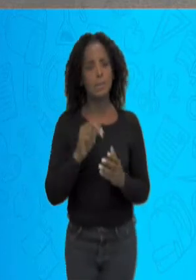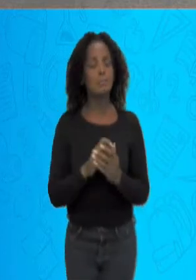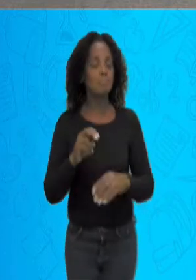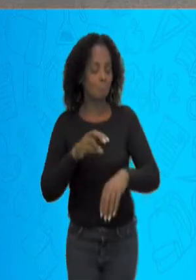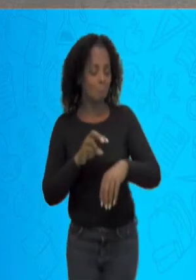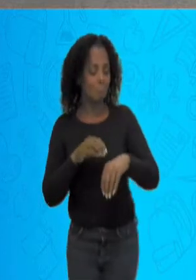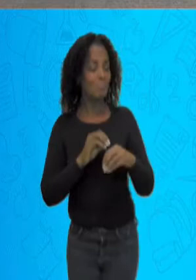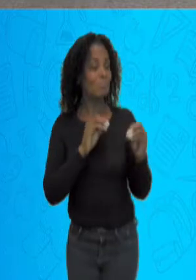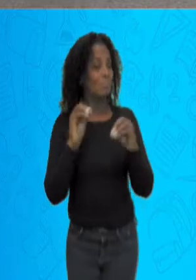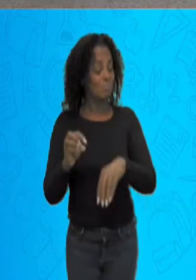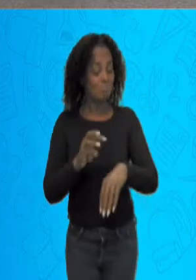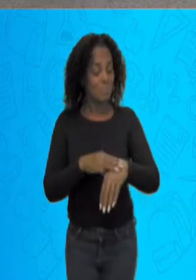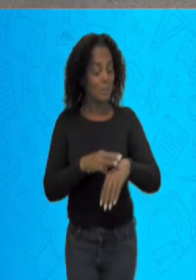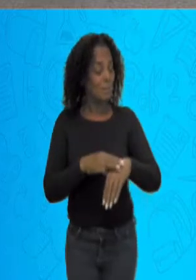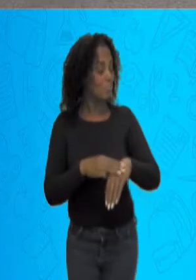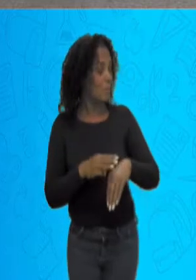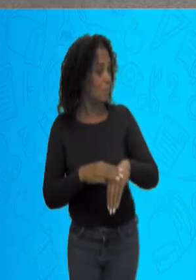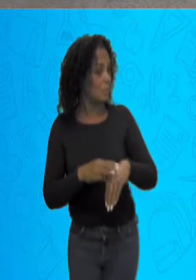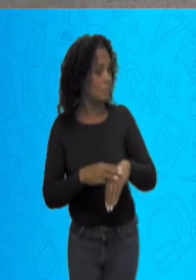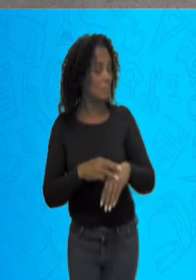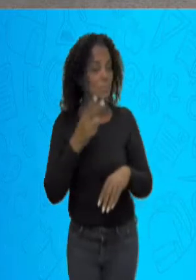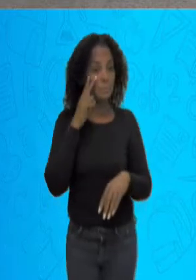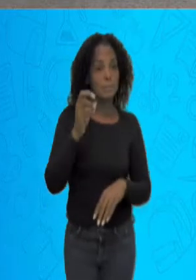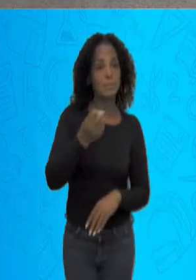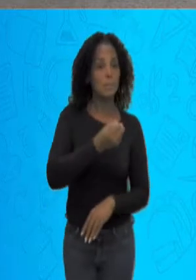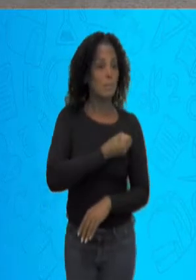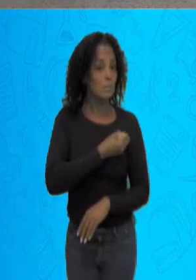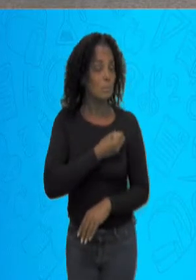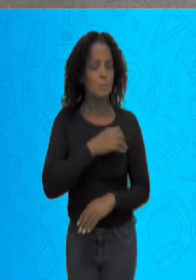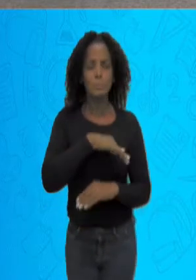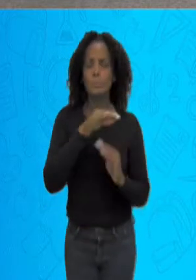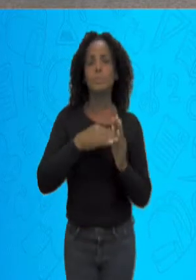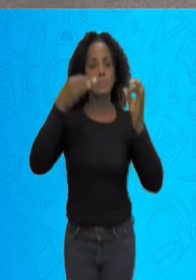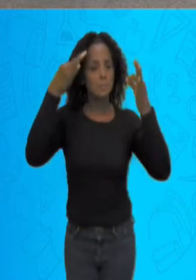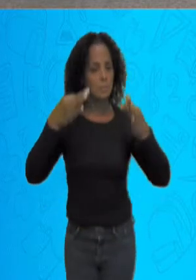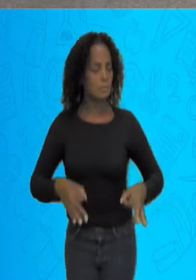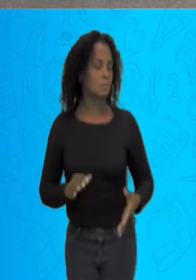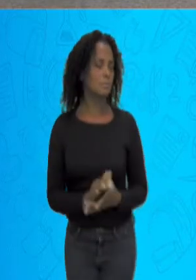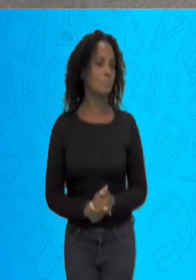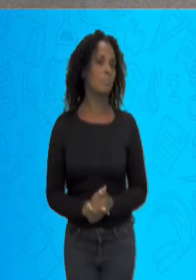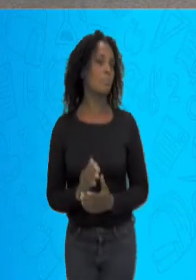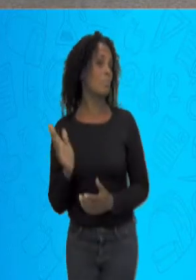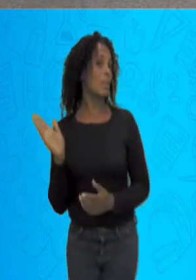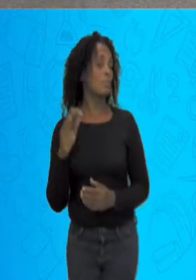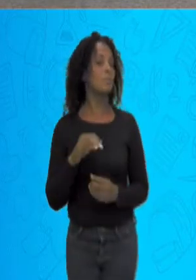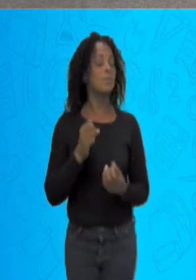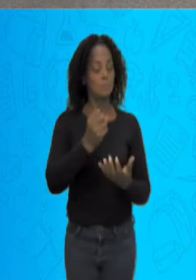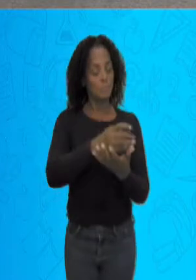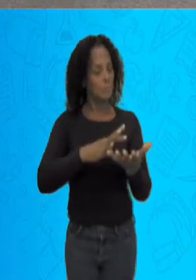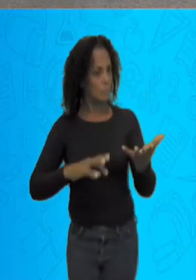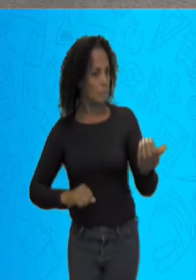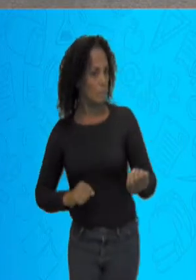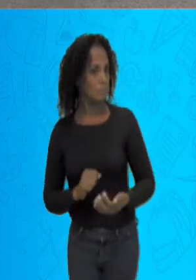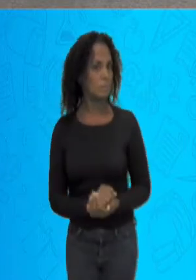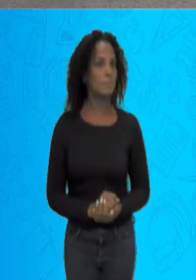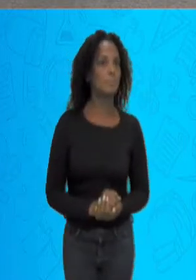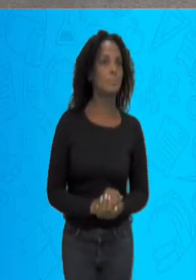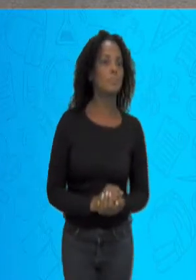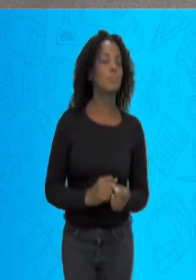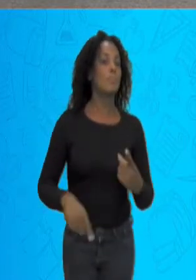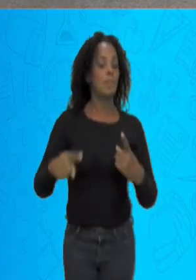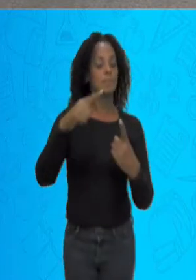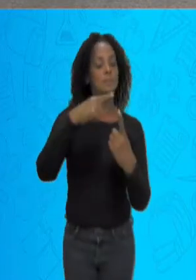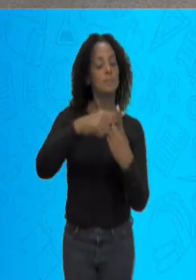matemática, que lá vocês viram que tem os números, tudo direitinho. Agora, vamos fazer a atividade. Adição dos